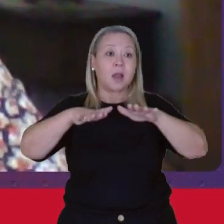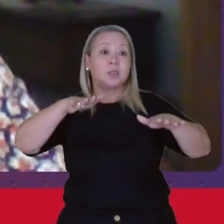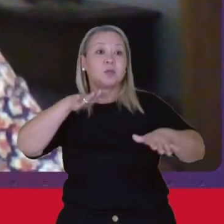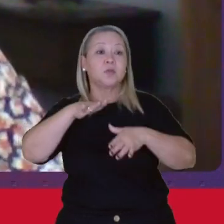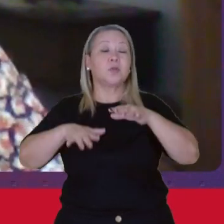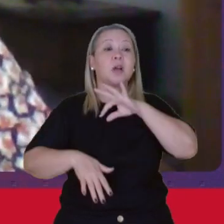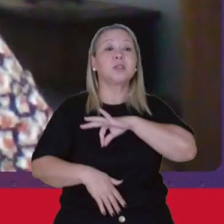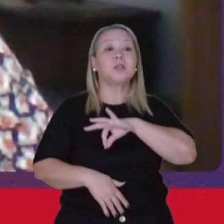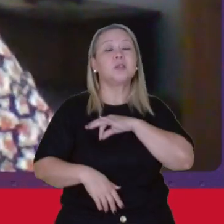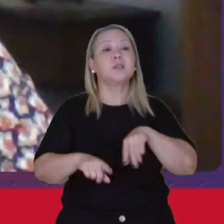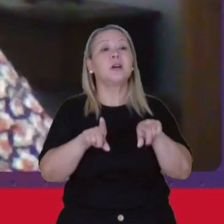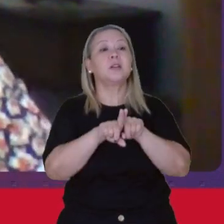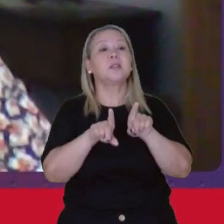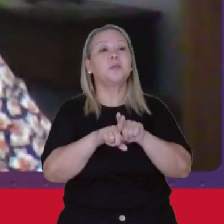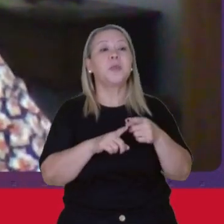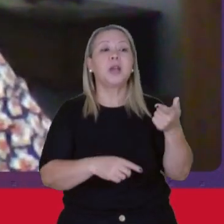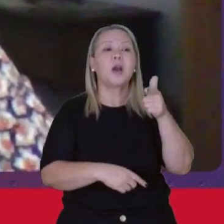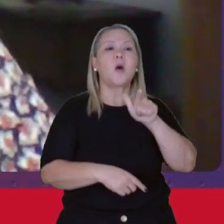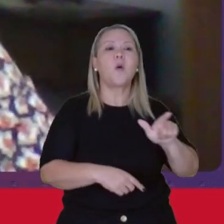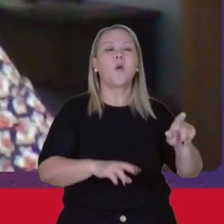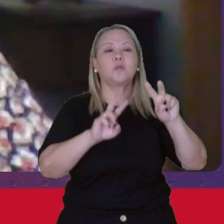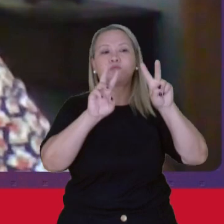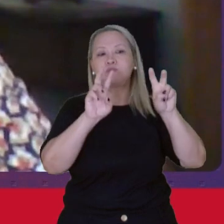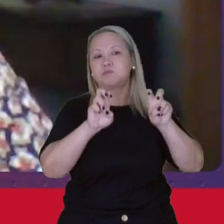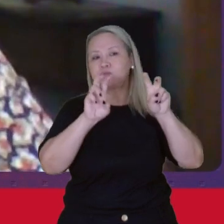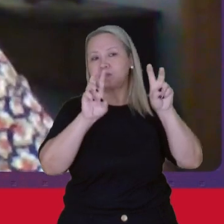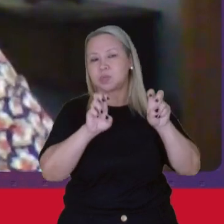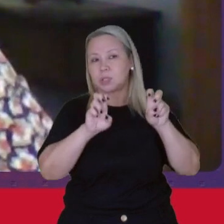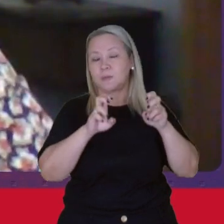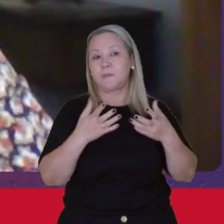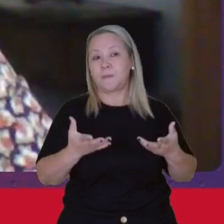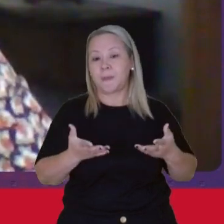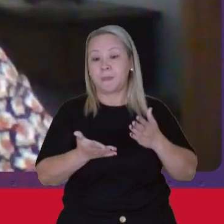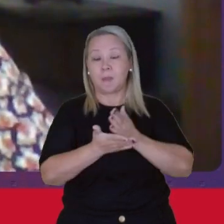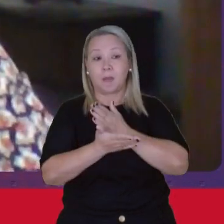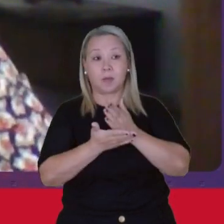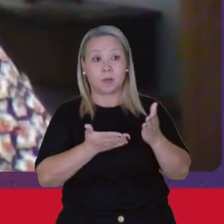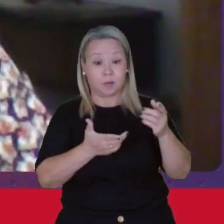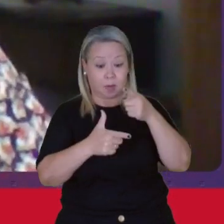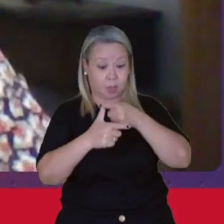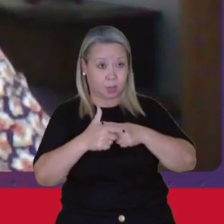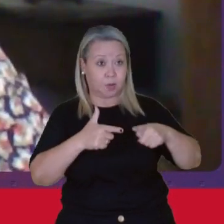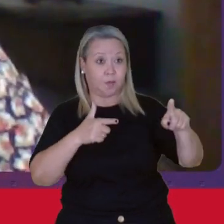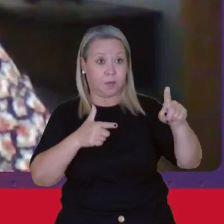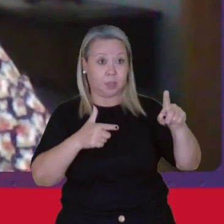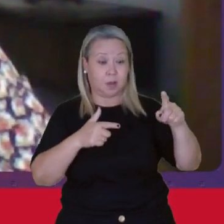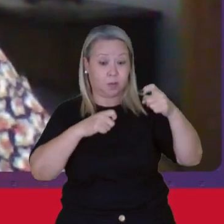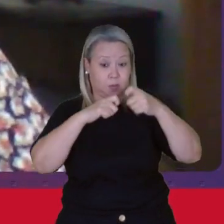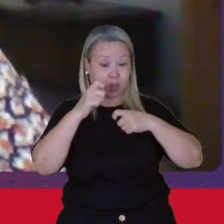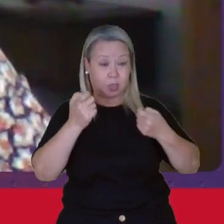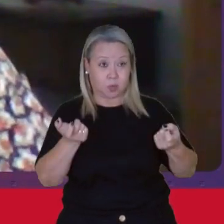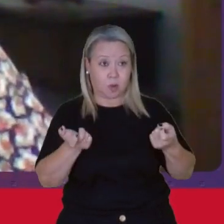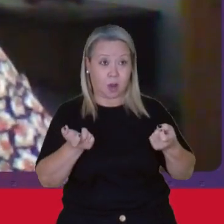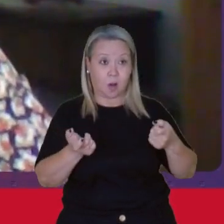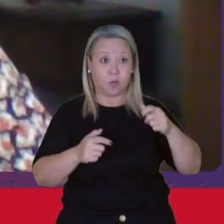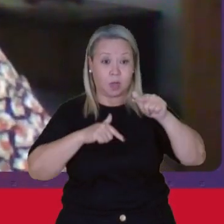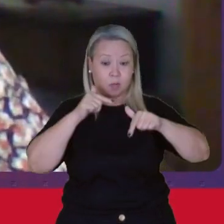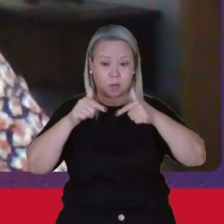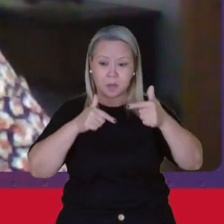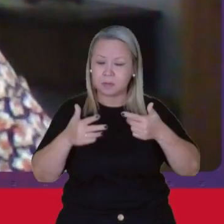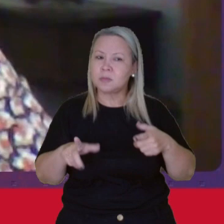Salariais Também É outra Dimensão Da divisão Sexual Do trabalho Mesmo Realizando Tarefas